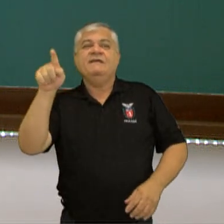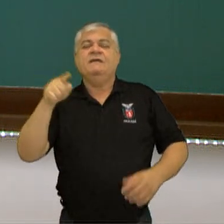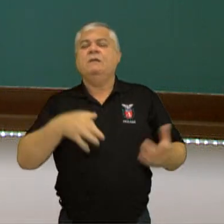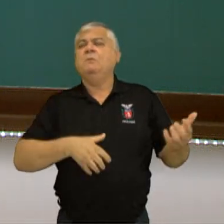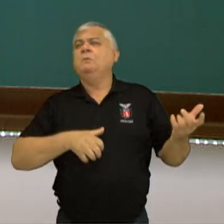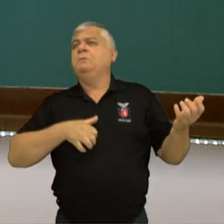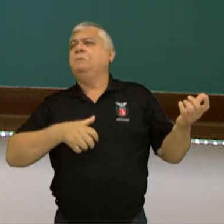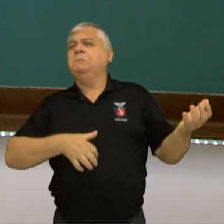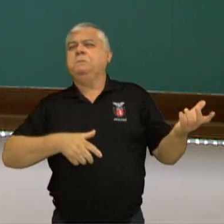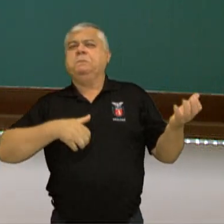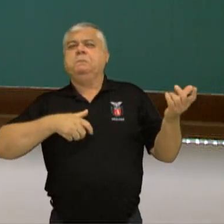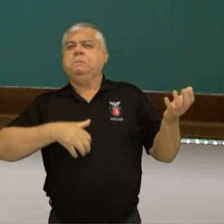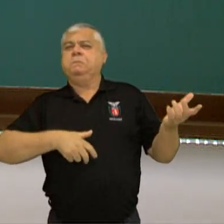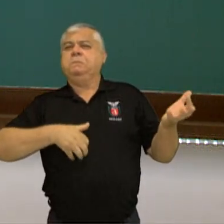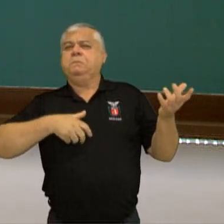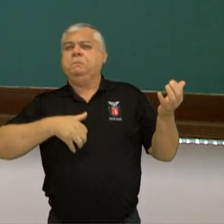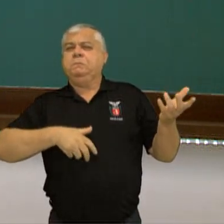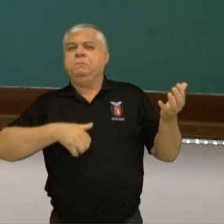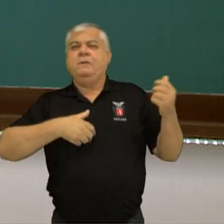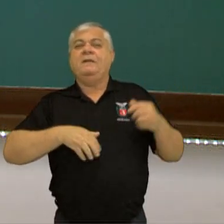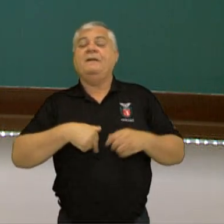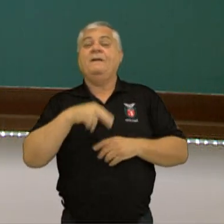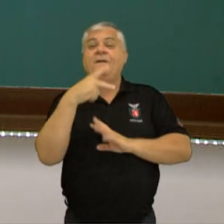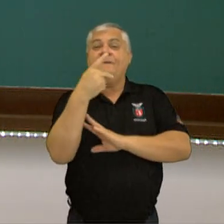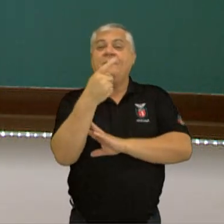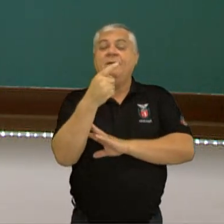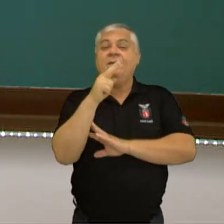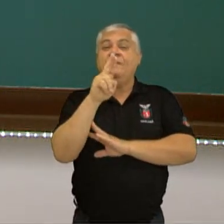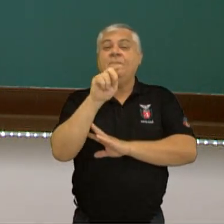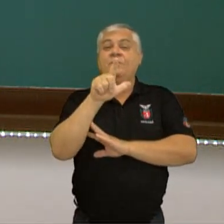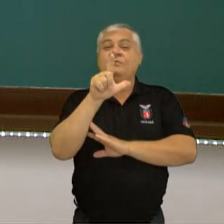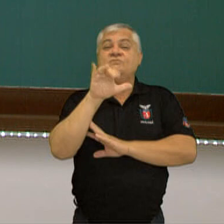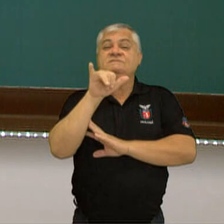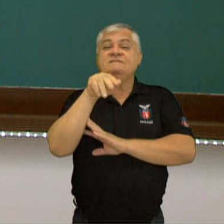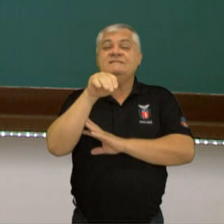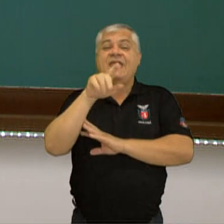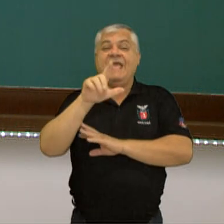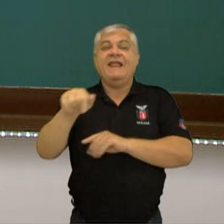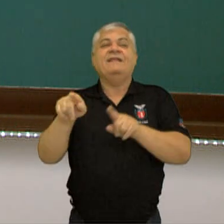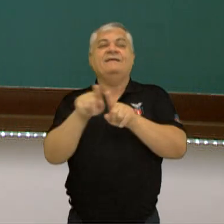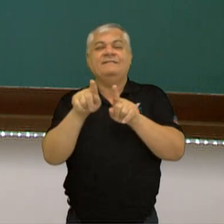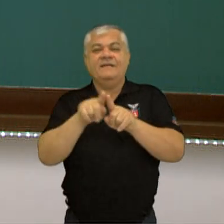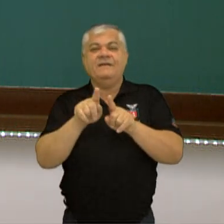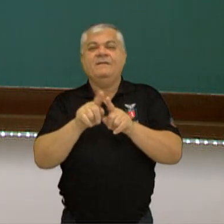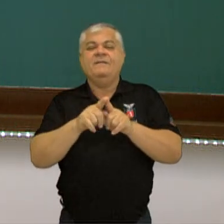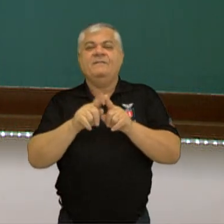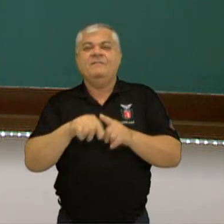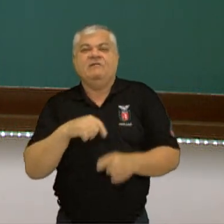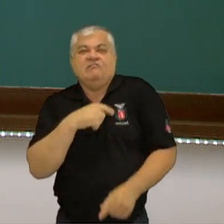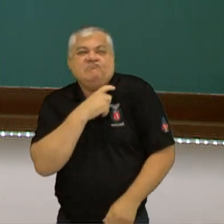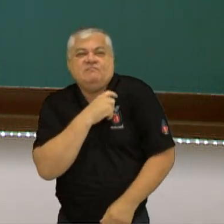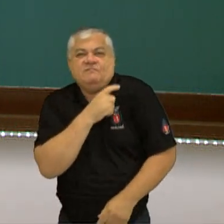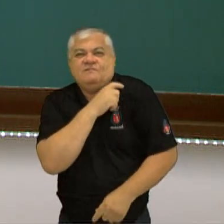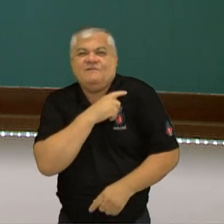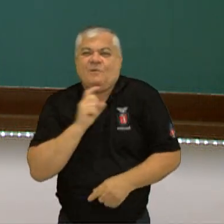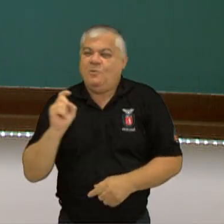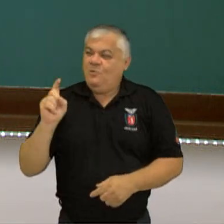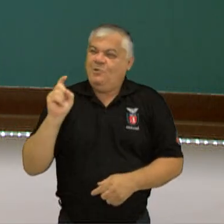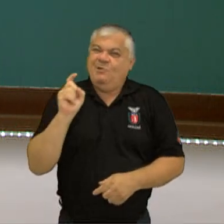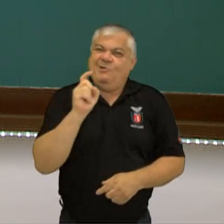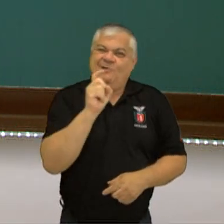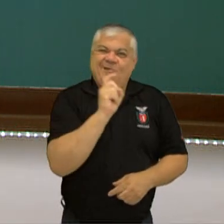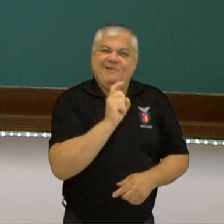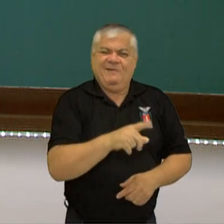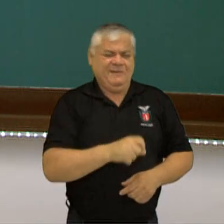corcunda, essa figura esquisita que a gente vê aí, esse aqui é o outro cantor, enrolador, né? O tocador de música,